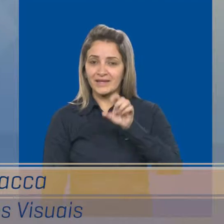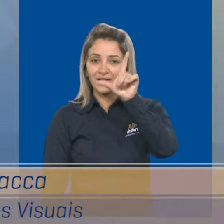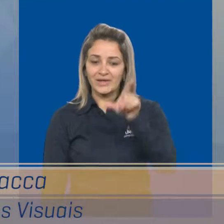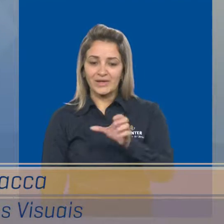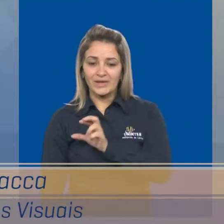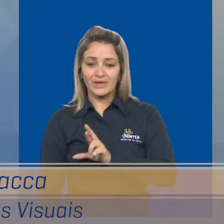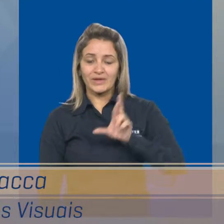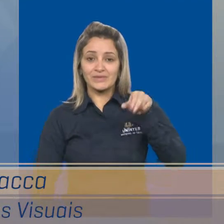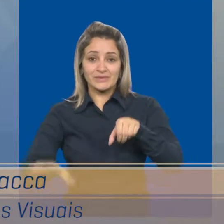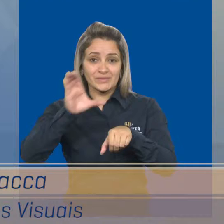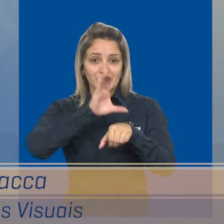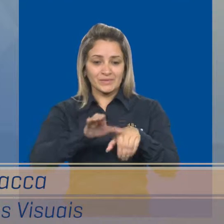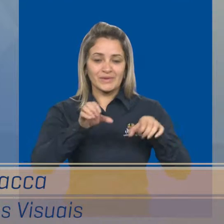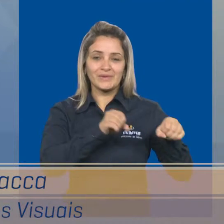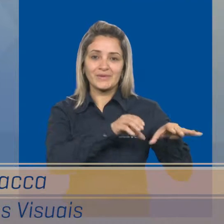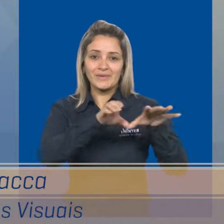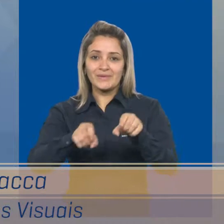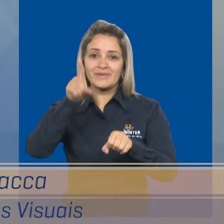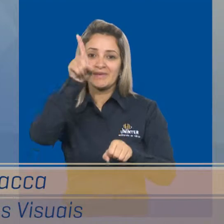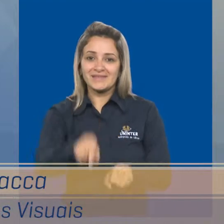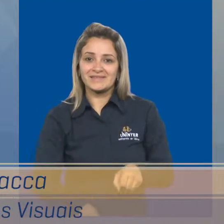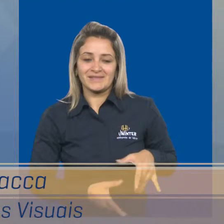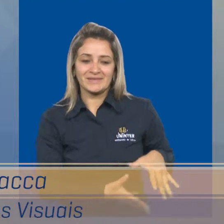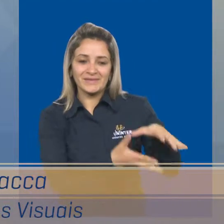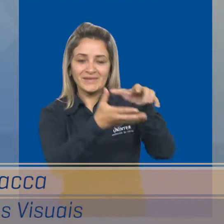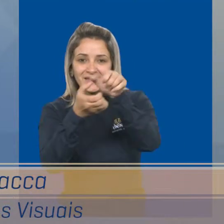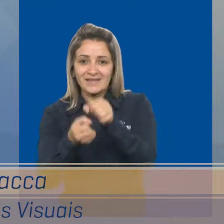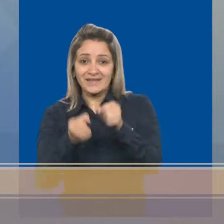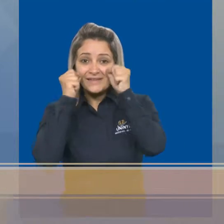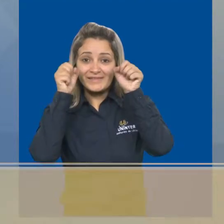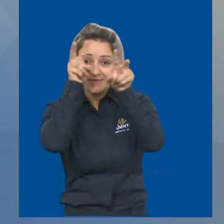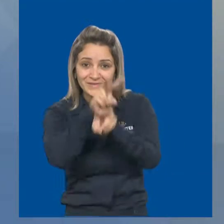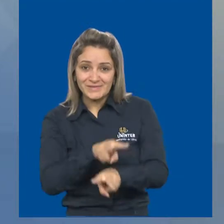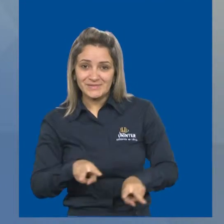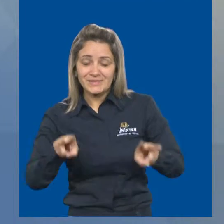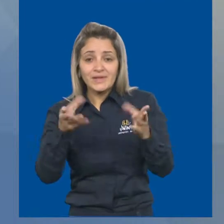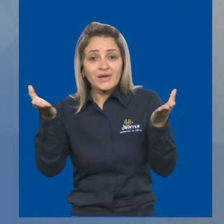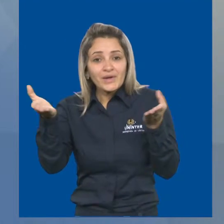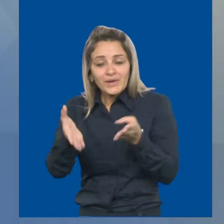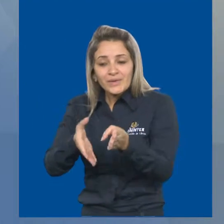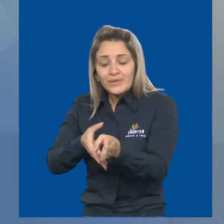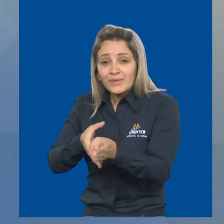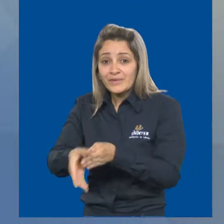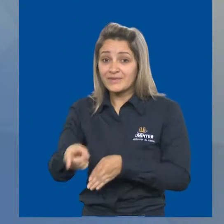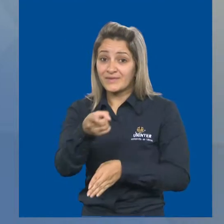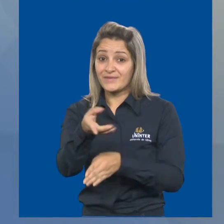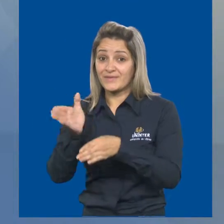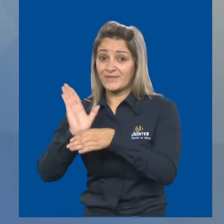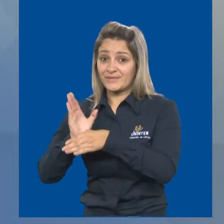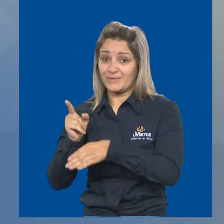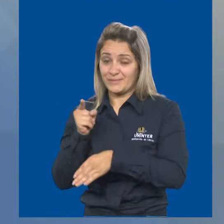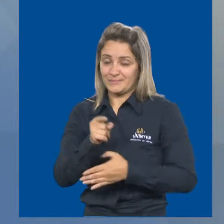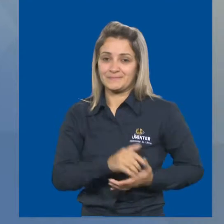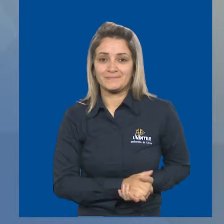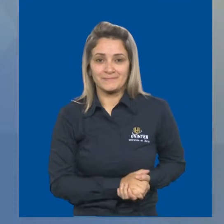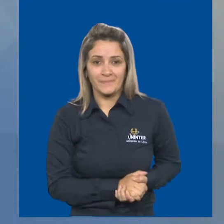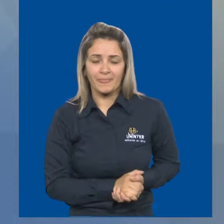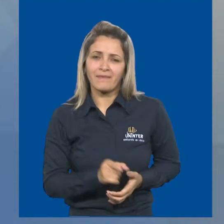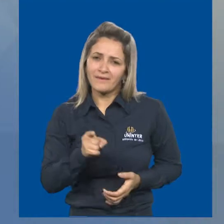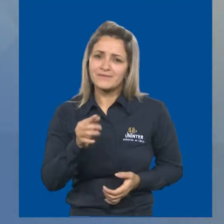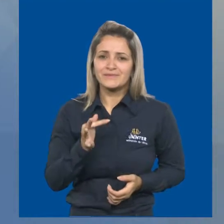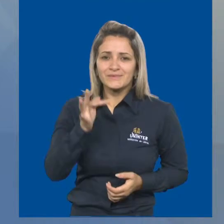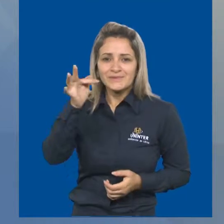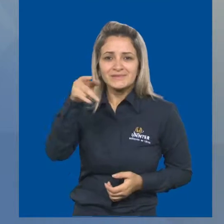Licenciatura em Artes Visuais e hoje eu trago uma dica de filme para você, futuro